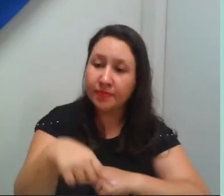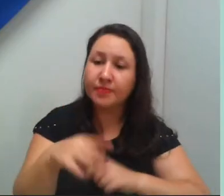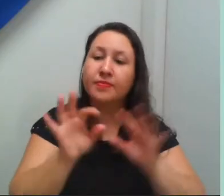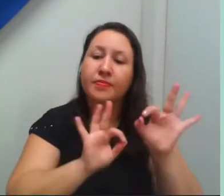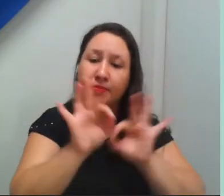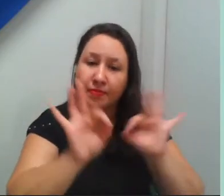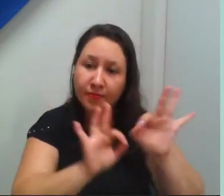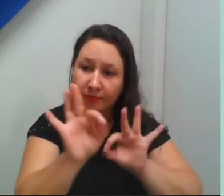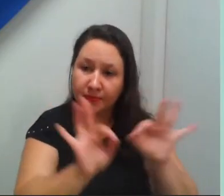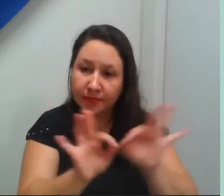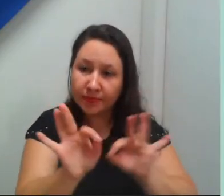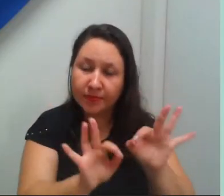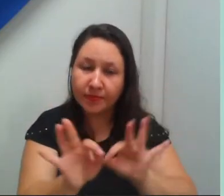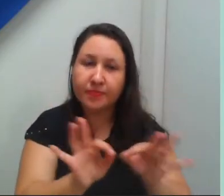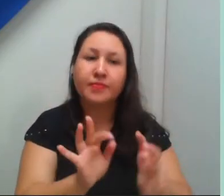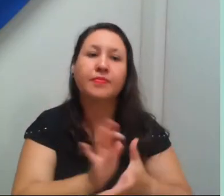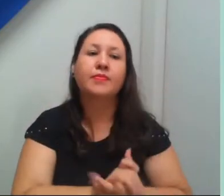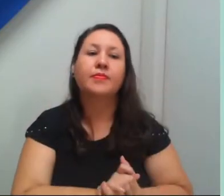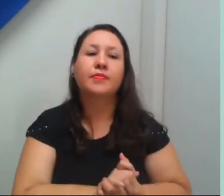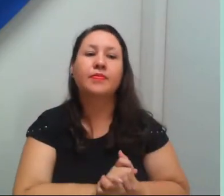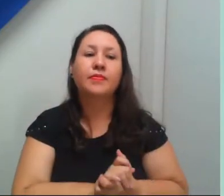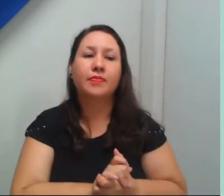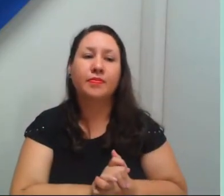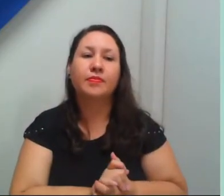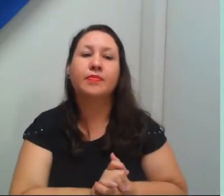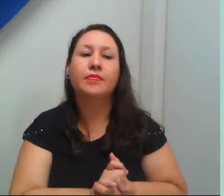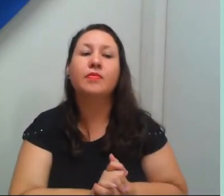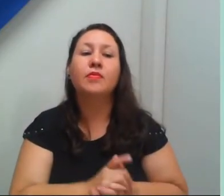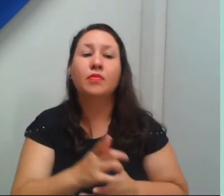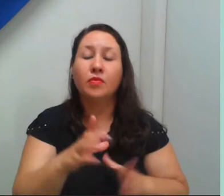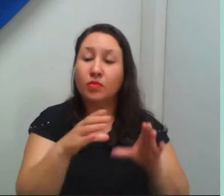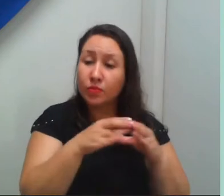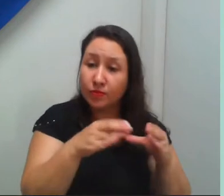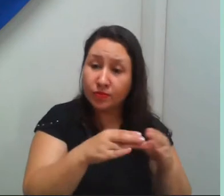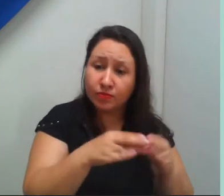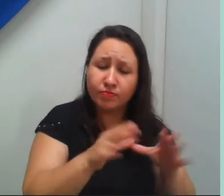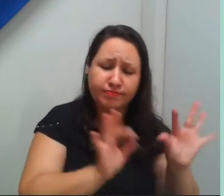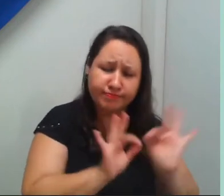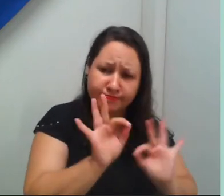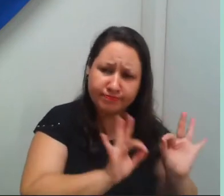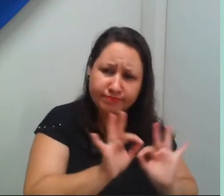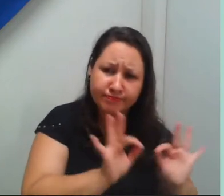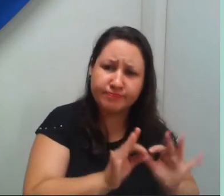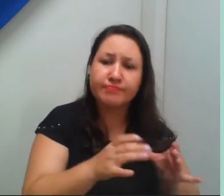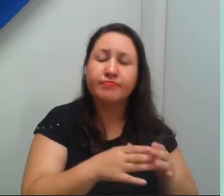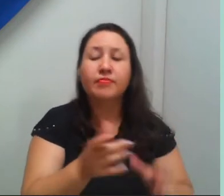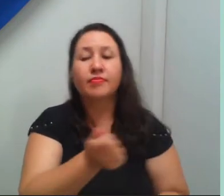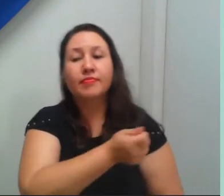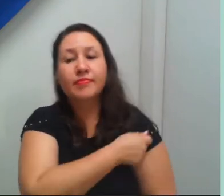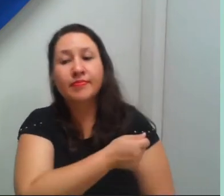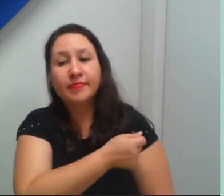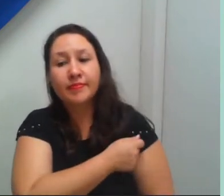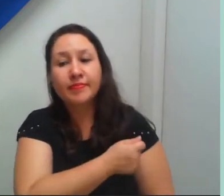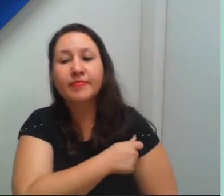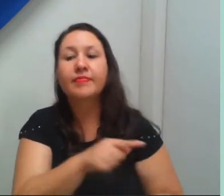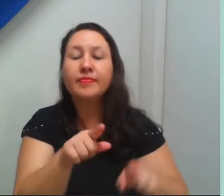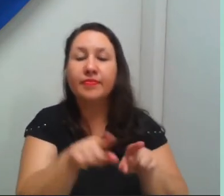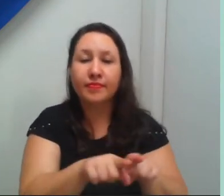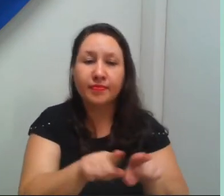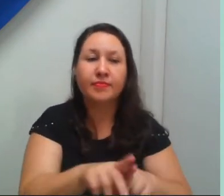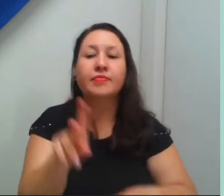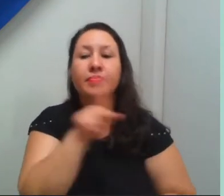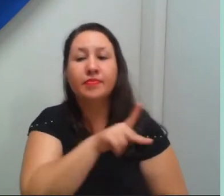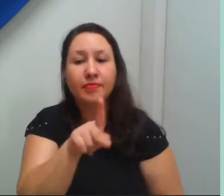Educação Profissional e Tecnológica, por meio do seu colegiado e mestrandos. Além disso, é um evento que tem a